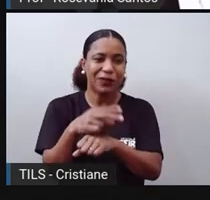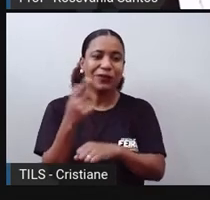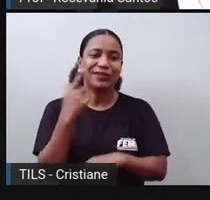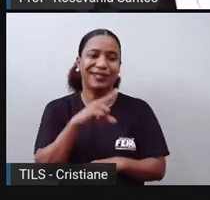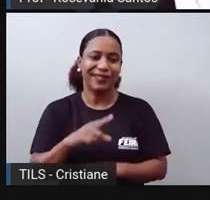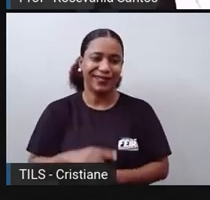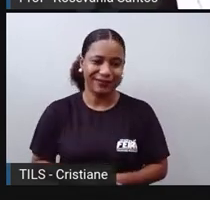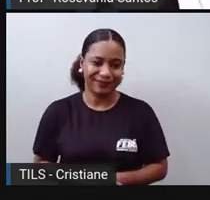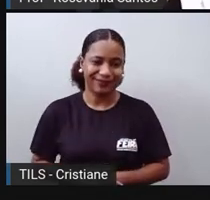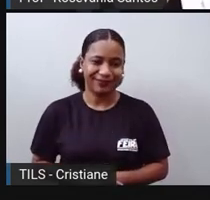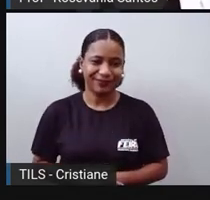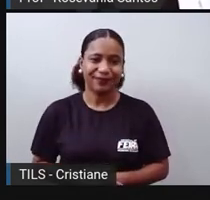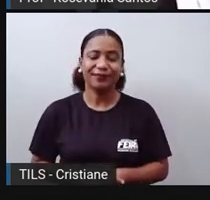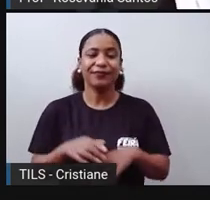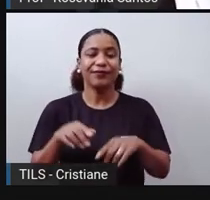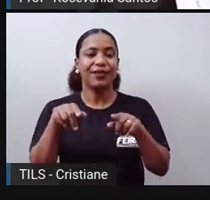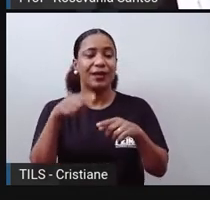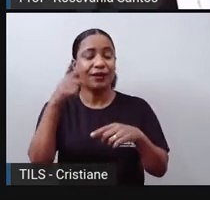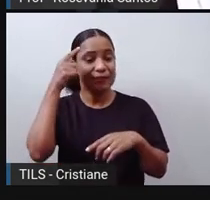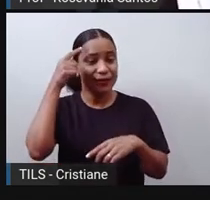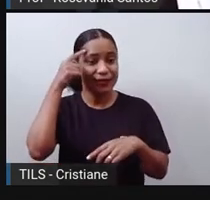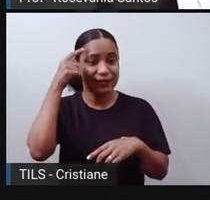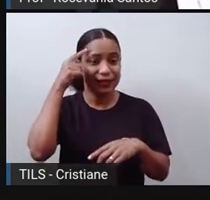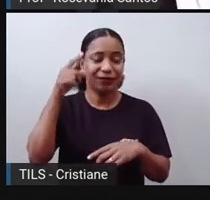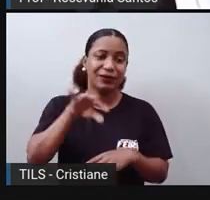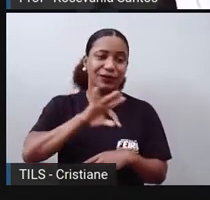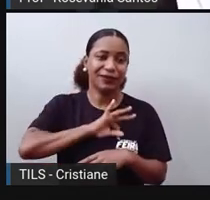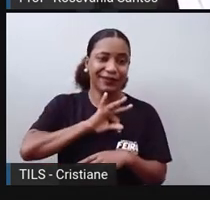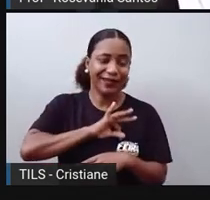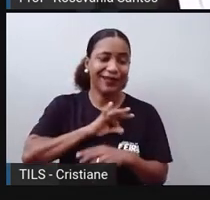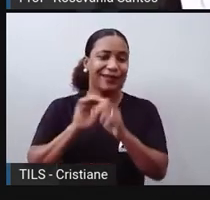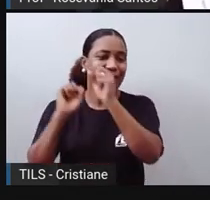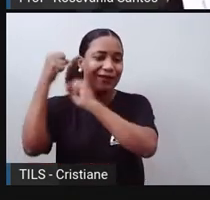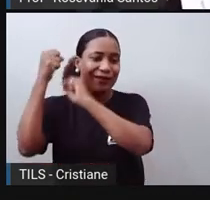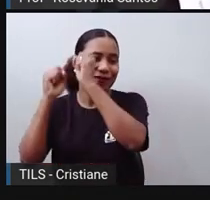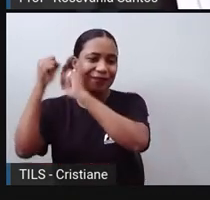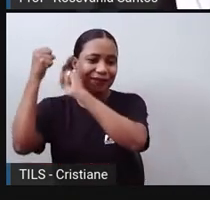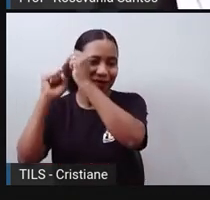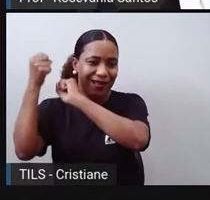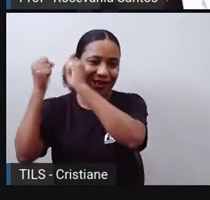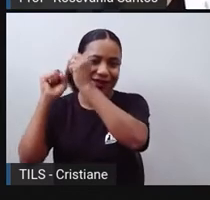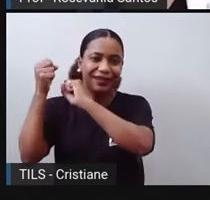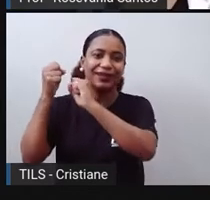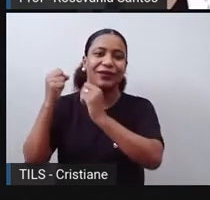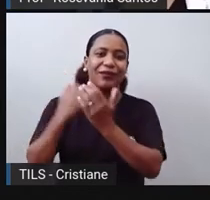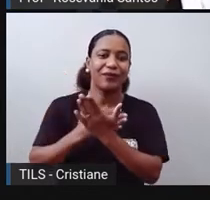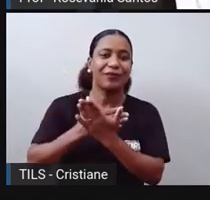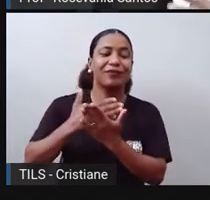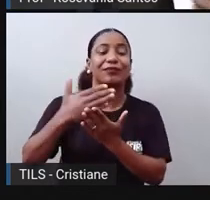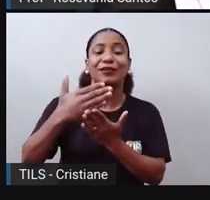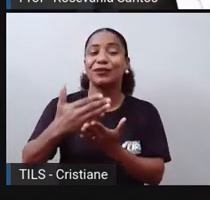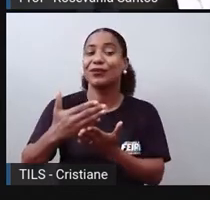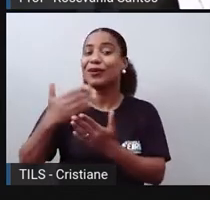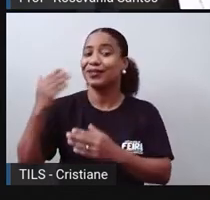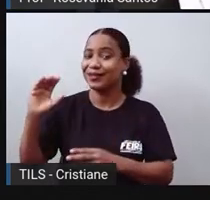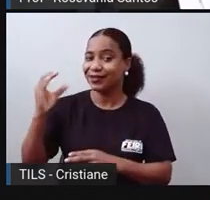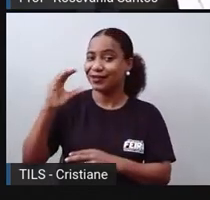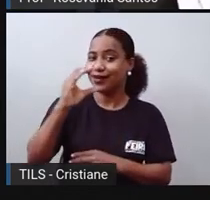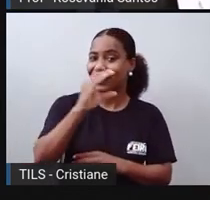eram só relacionados, né, técnicos, máquinas, esse negócio, e começou também a desenvolvimento da ciência,